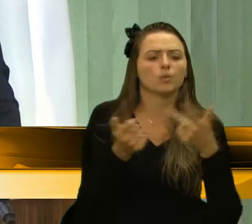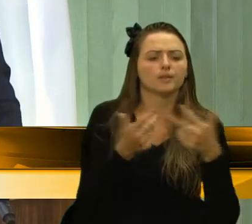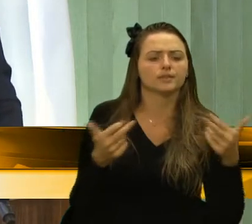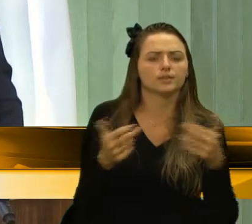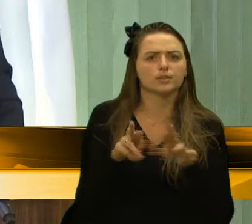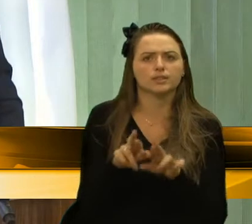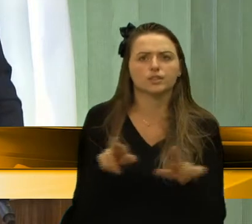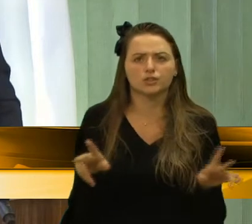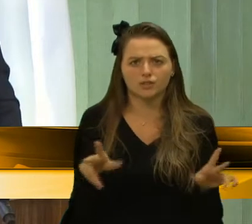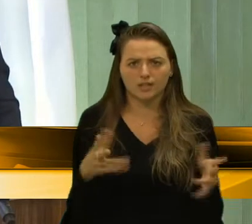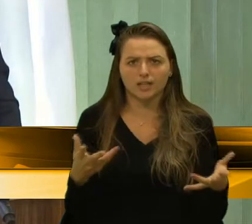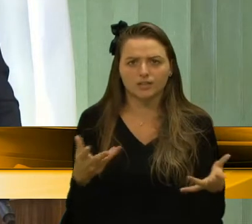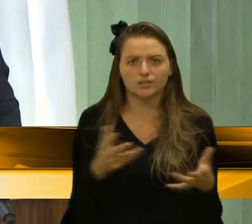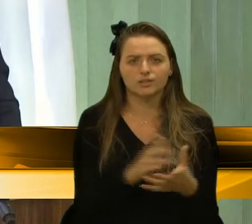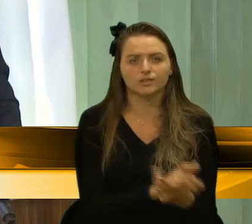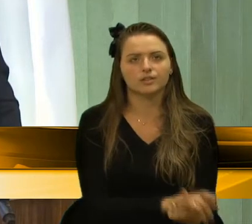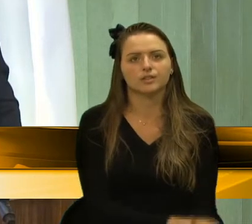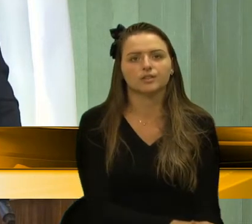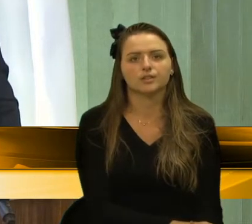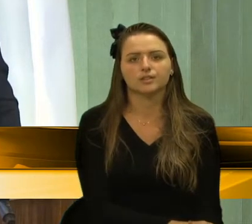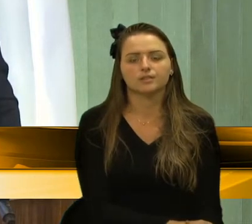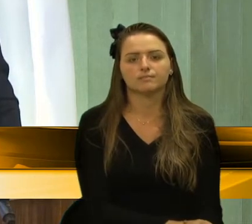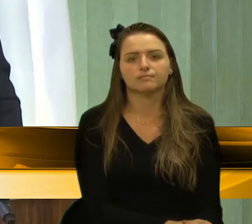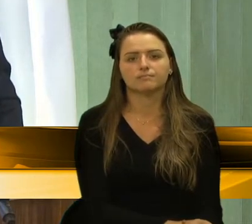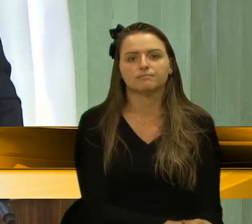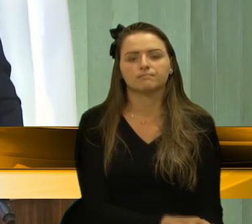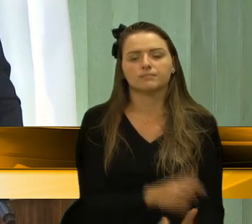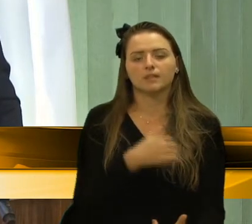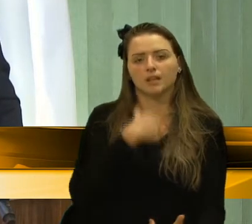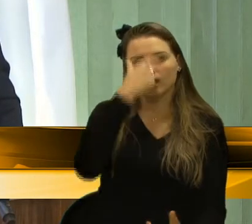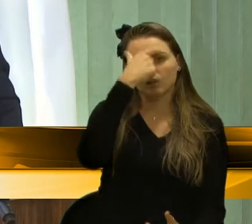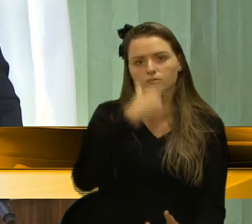do ser vereador.